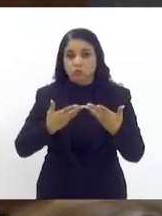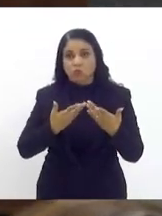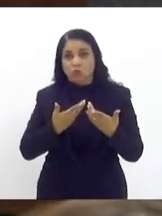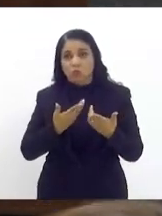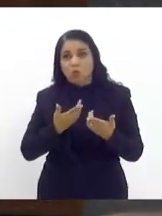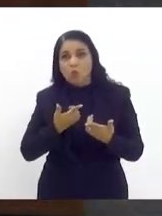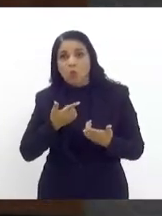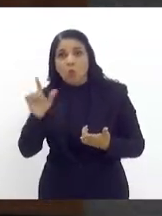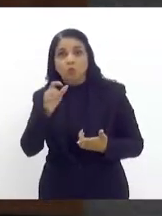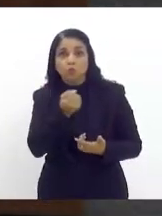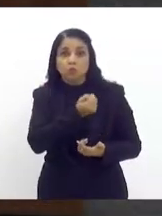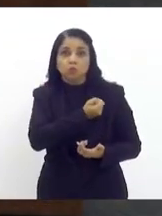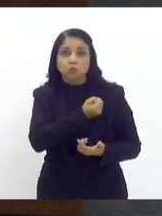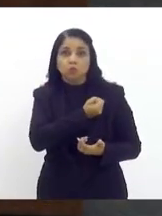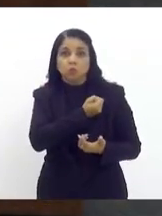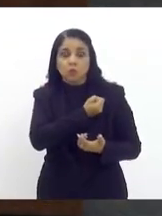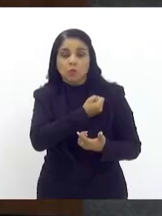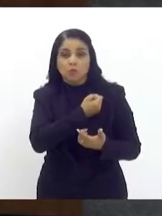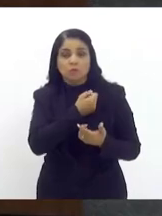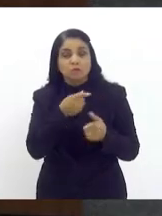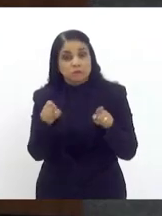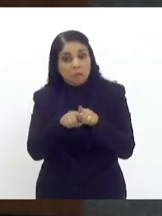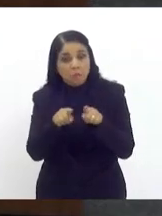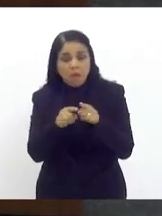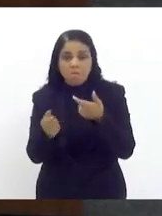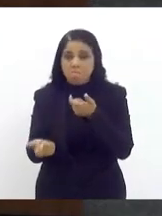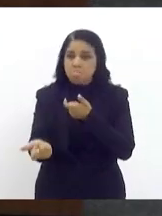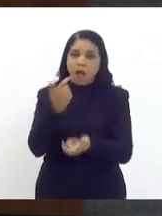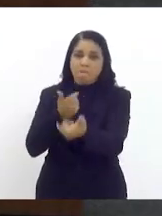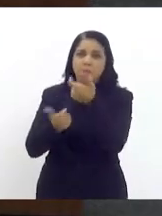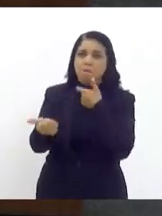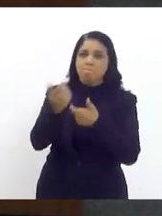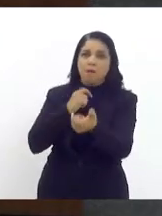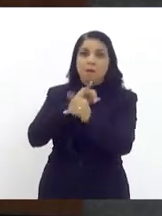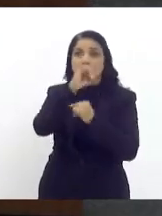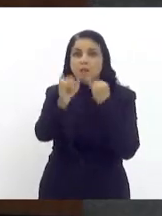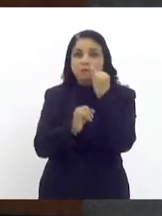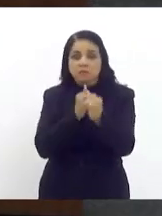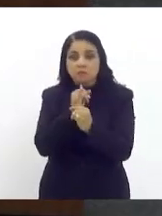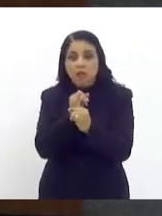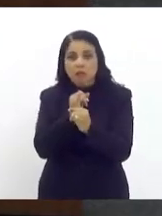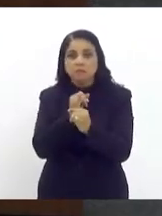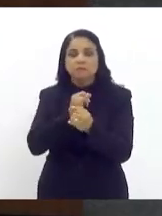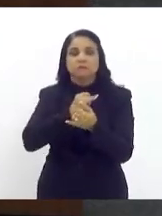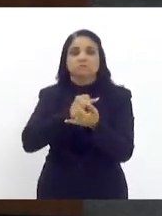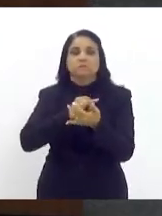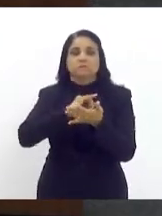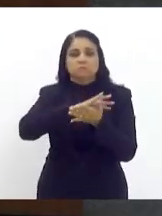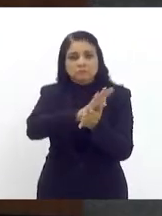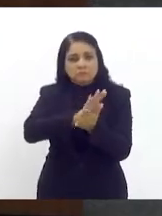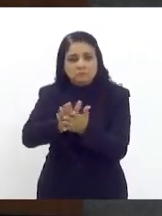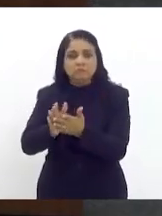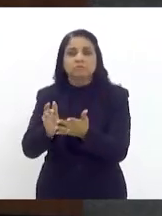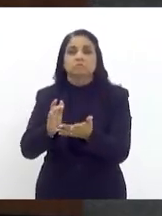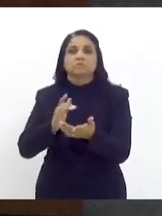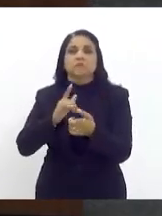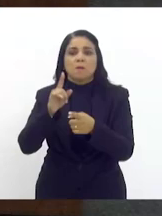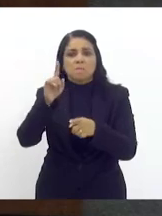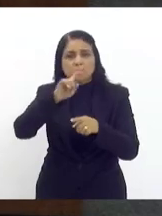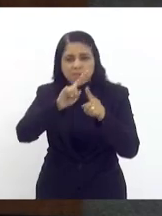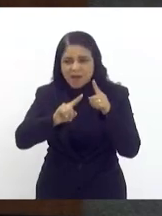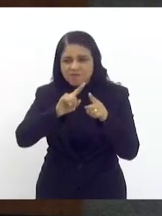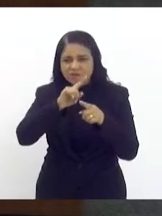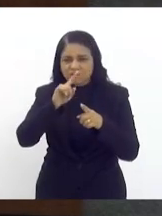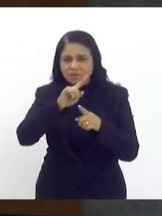números, começou a acessar o número dela também, e continuou as agressões racistas, xingamentos e